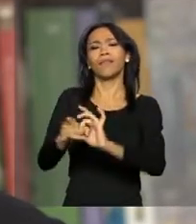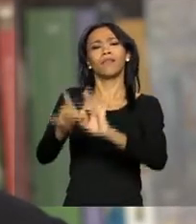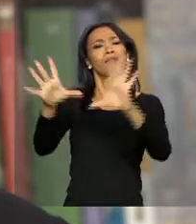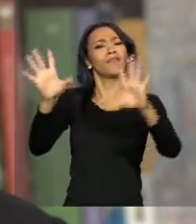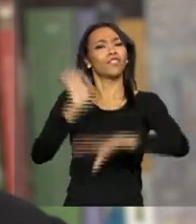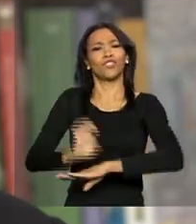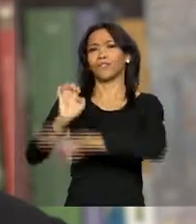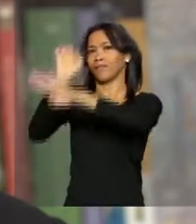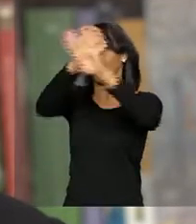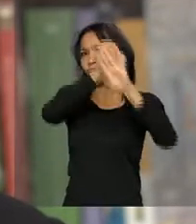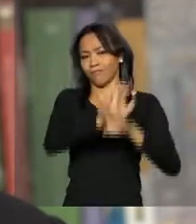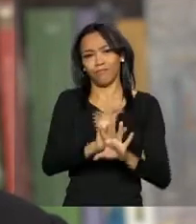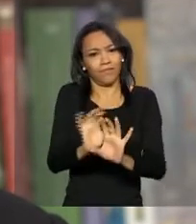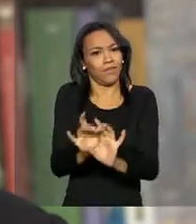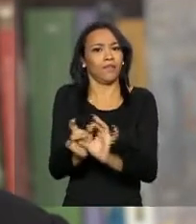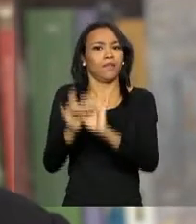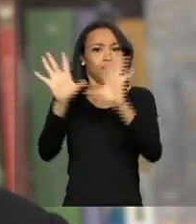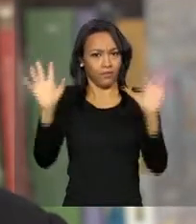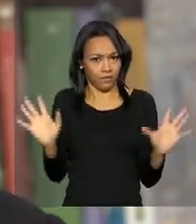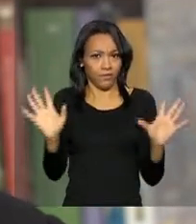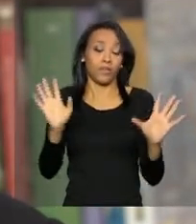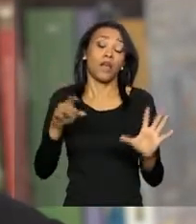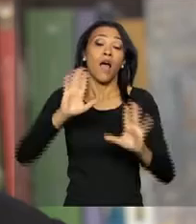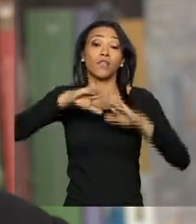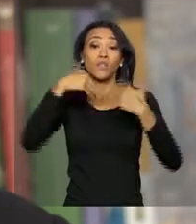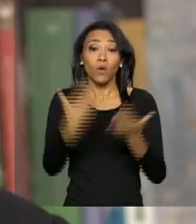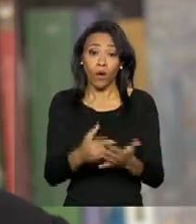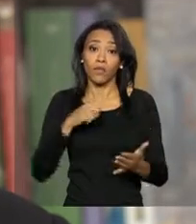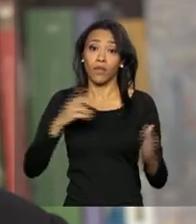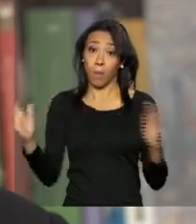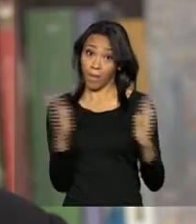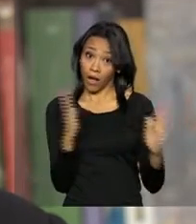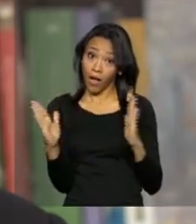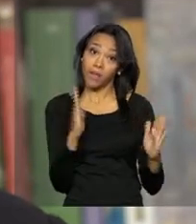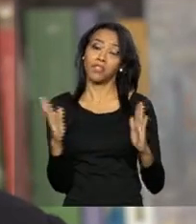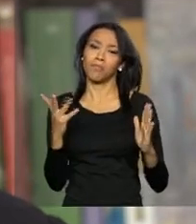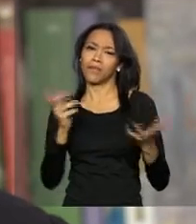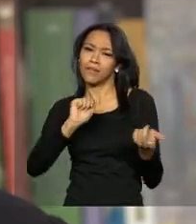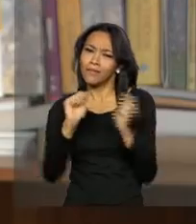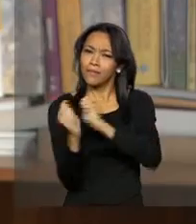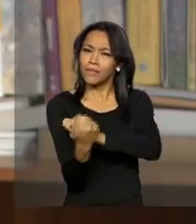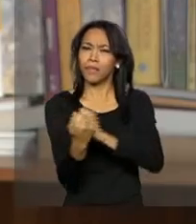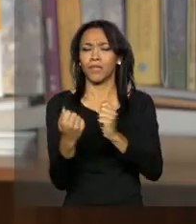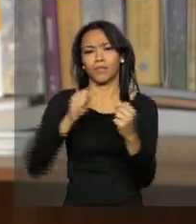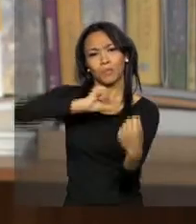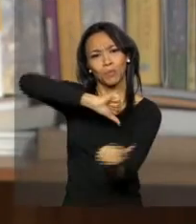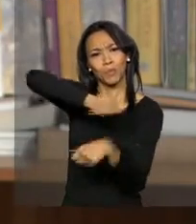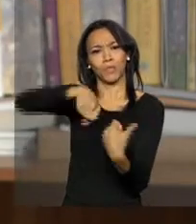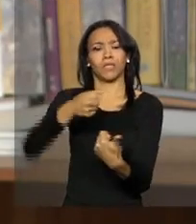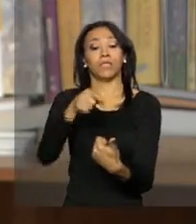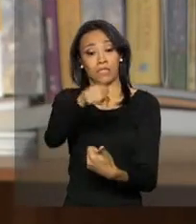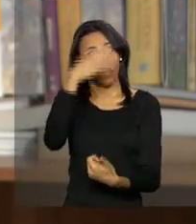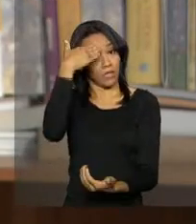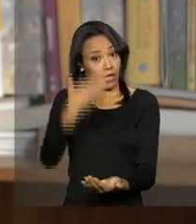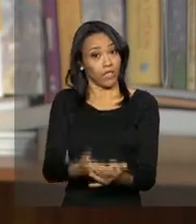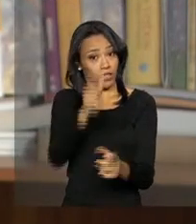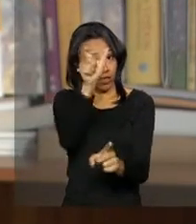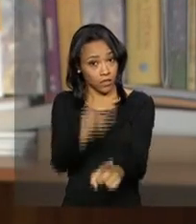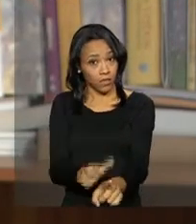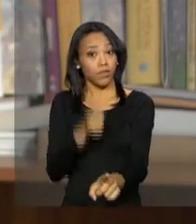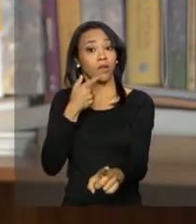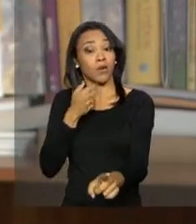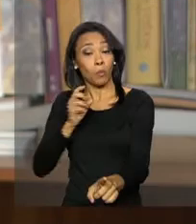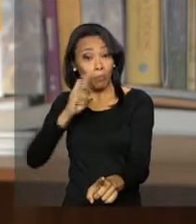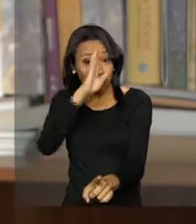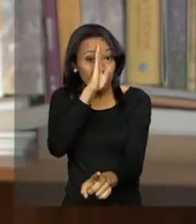critério de cada educador. As escolas vão ter um prazo para se adaptar às mudanças e o secretário acredita que o principal